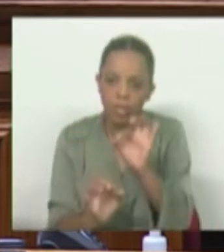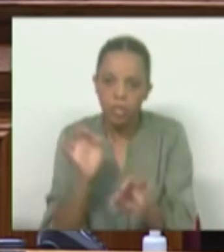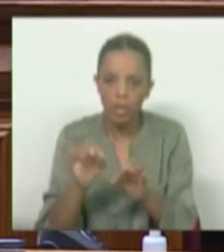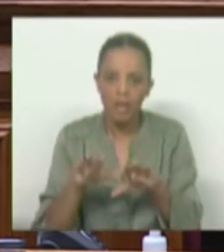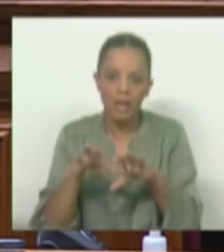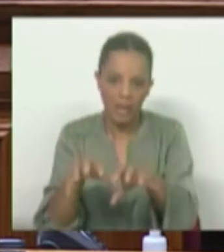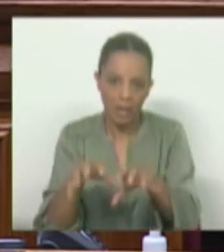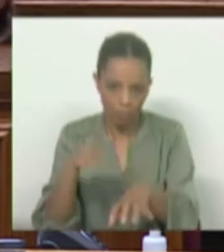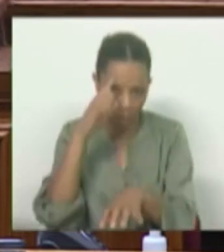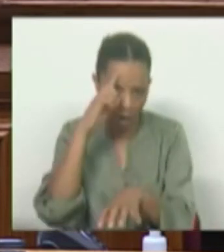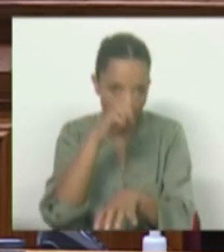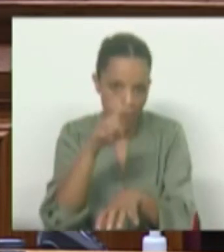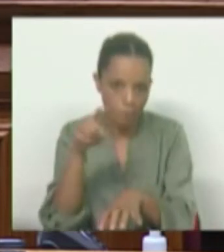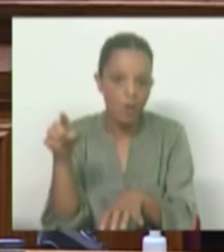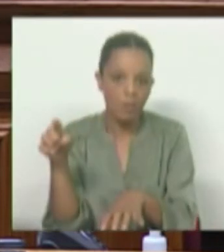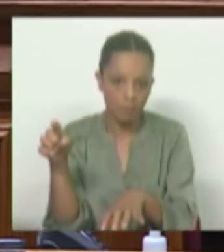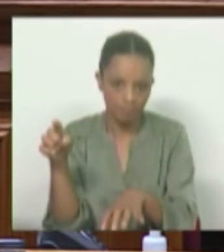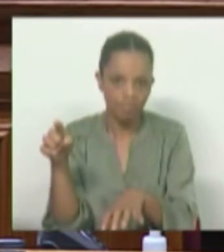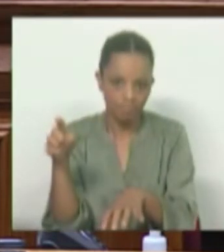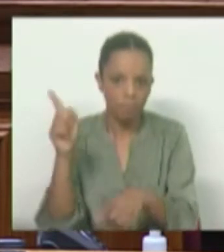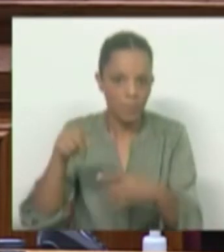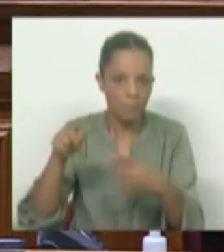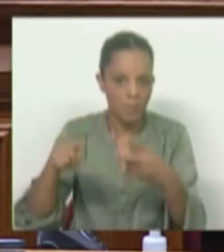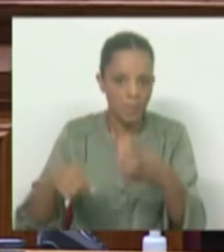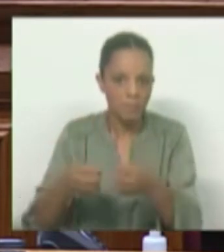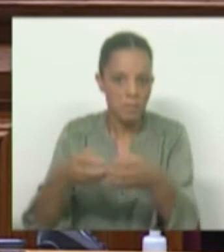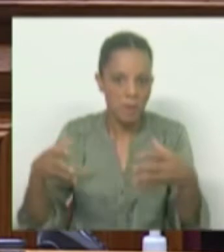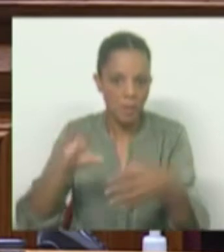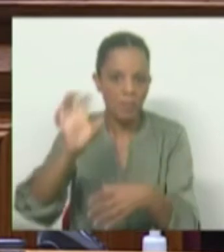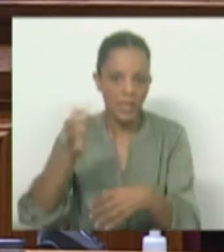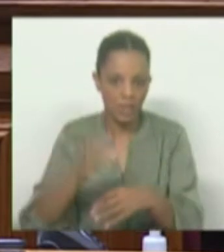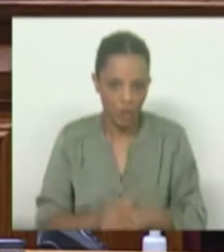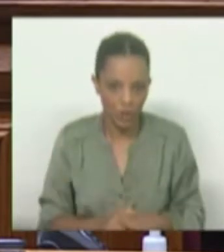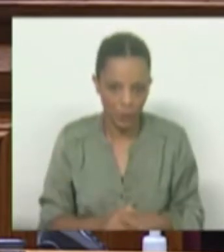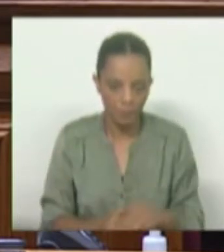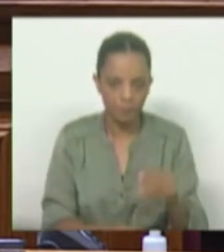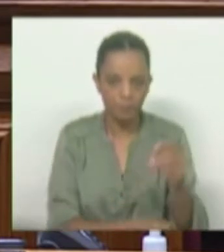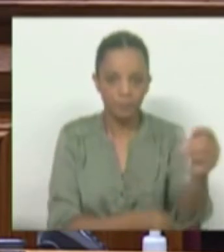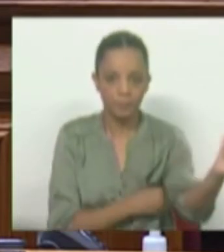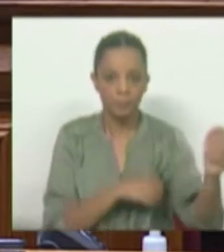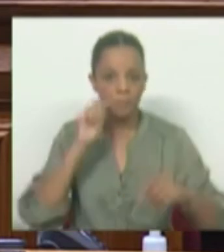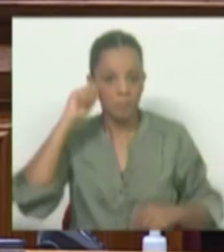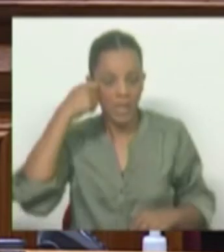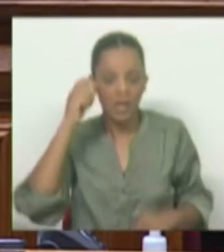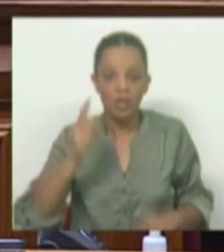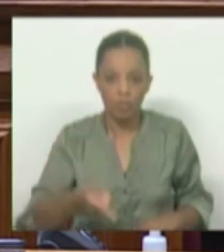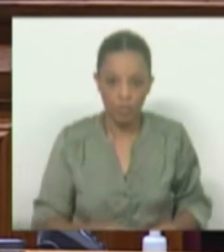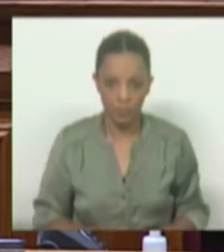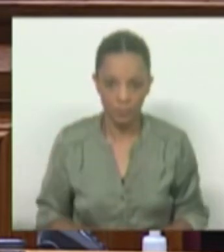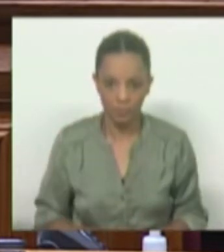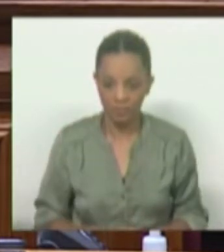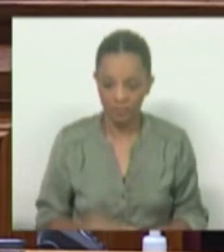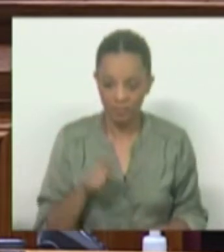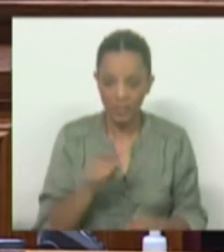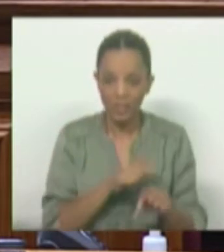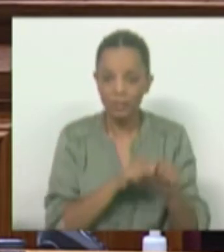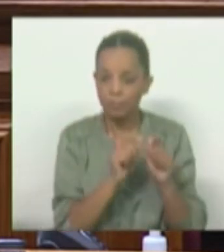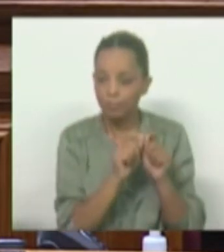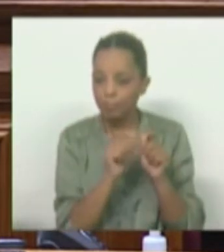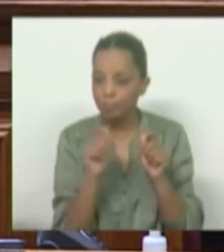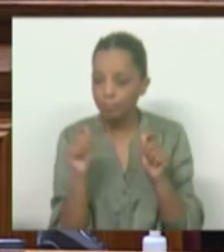de câncer, que nós sabemos que é algo recorrente e crescente no país. A consequência disso foi que nunca neste período